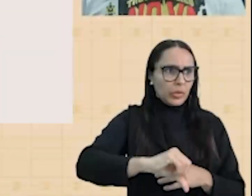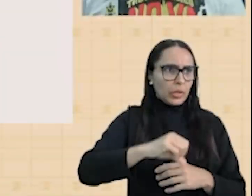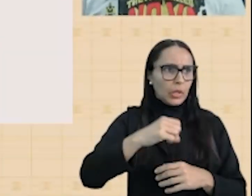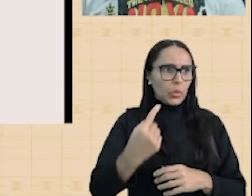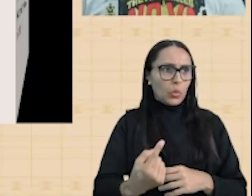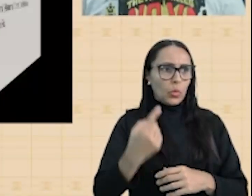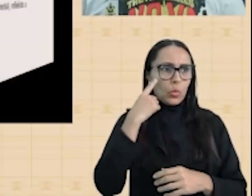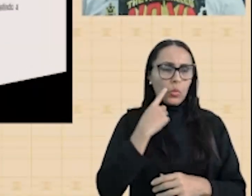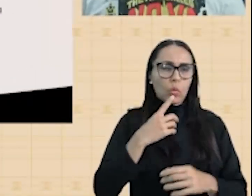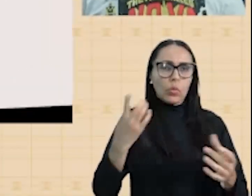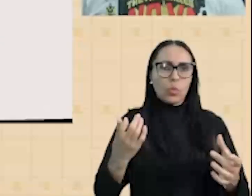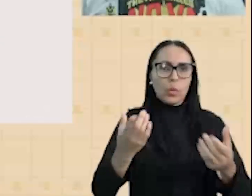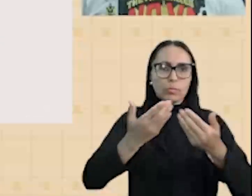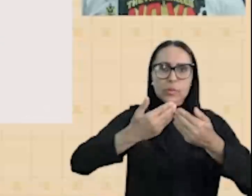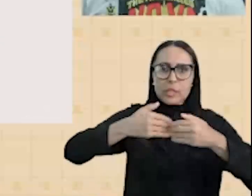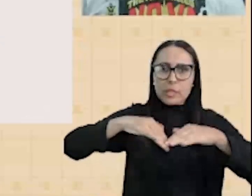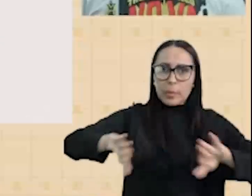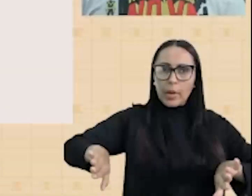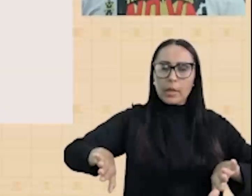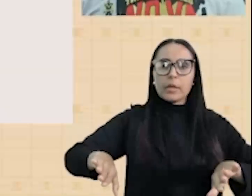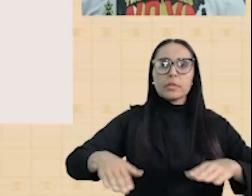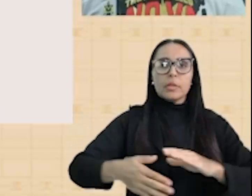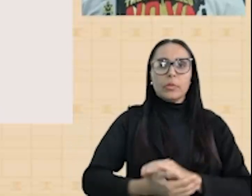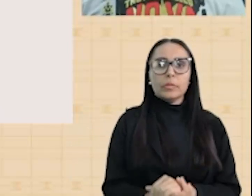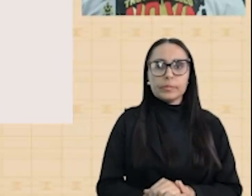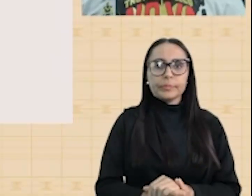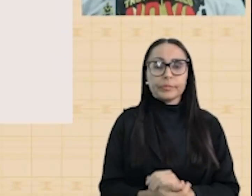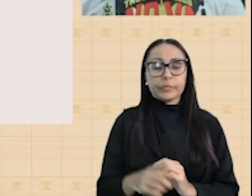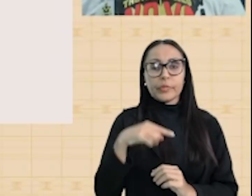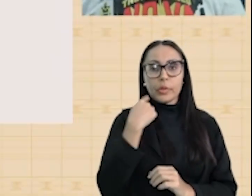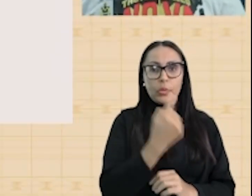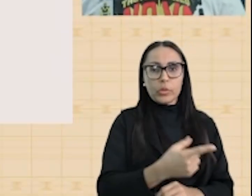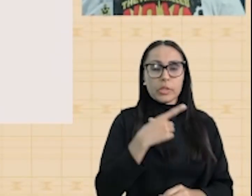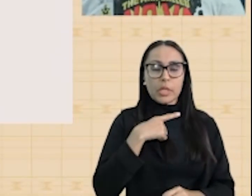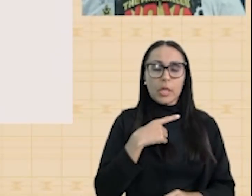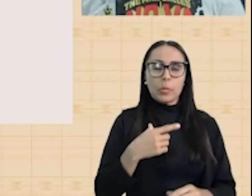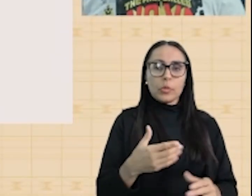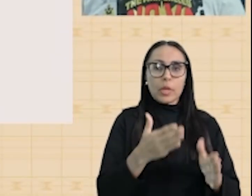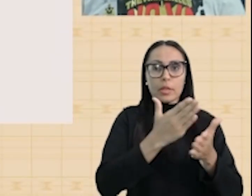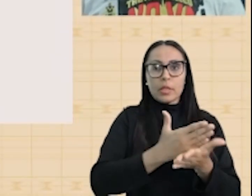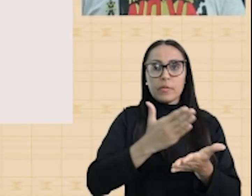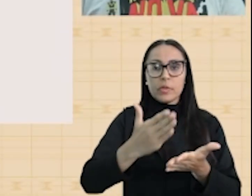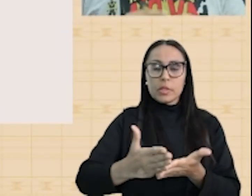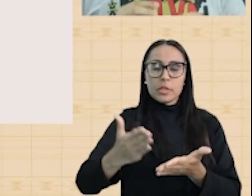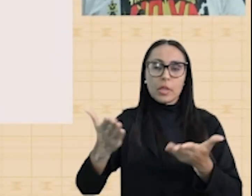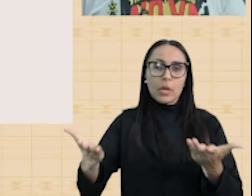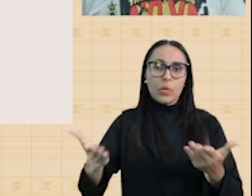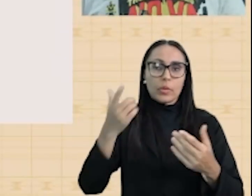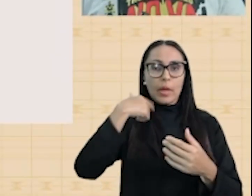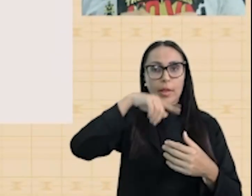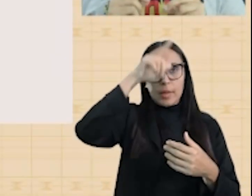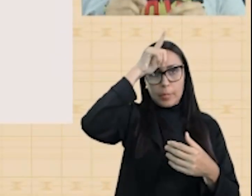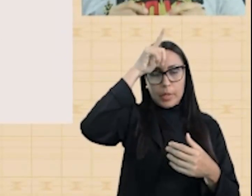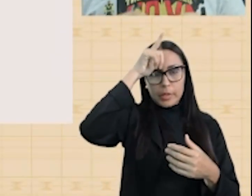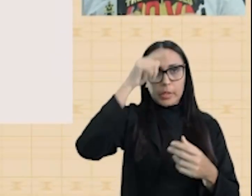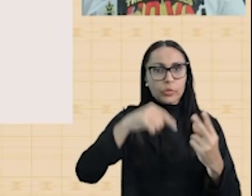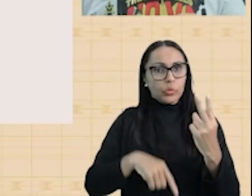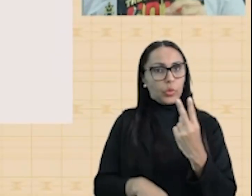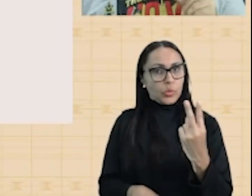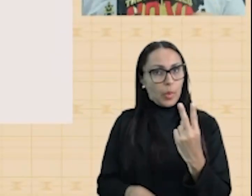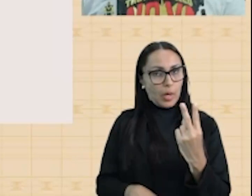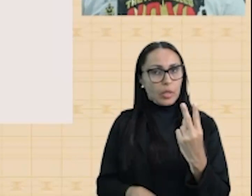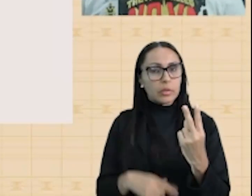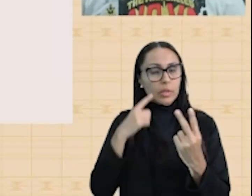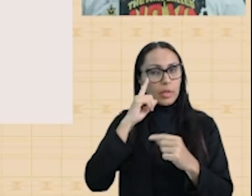então União Soviética. Nós também temos a divisão da Alemanha. A Alemanha foi dividida em duas